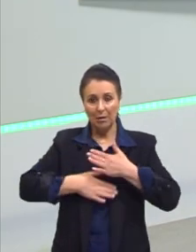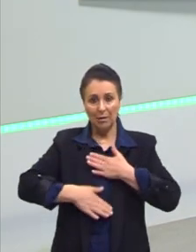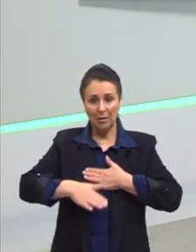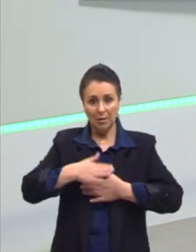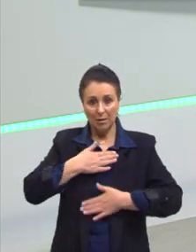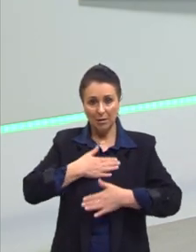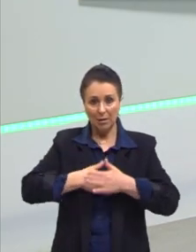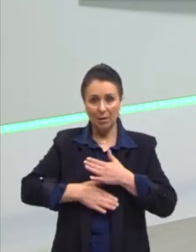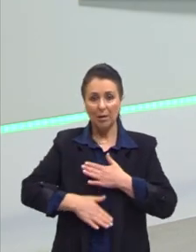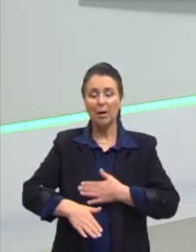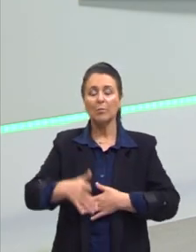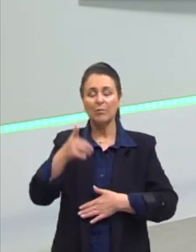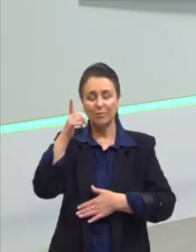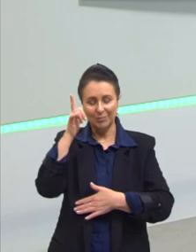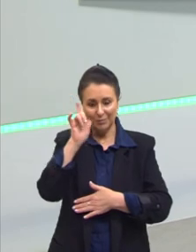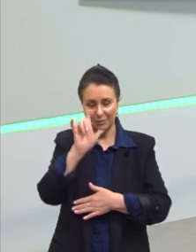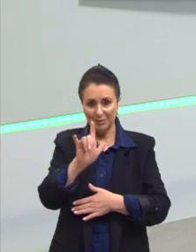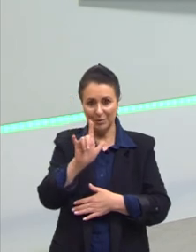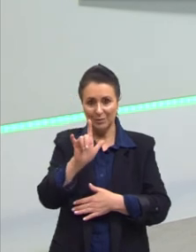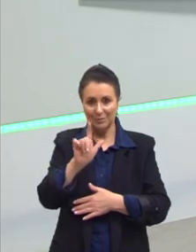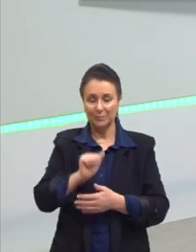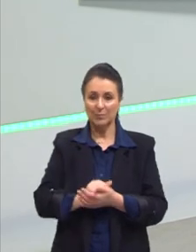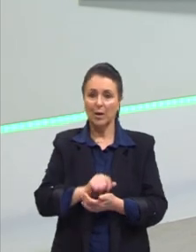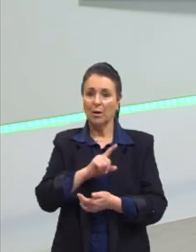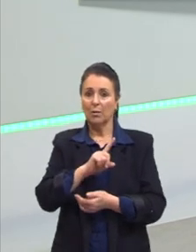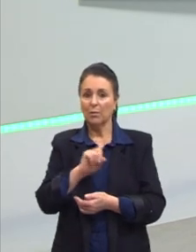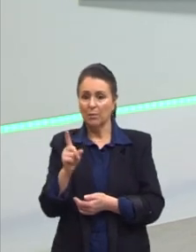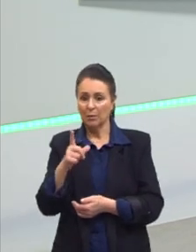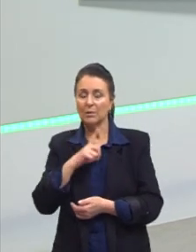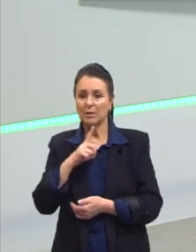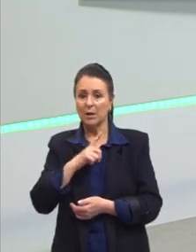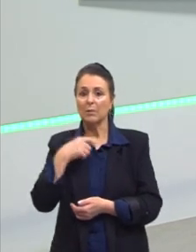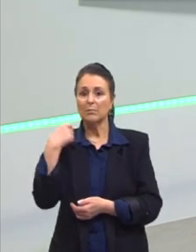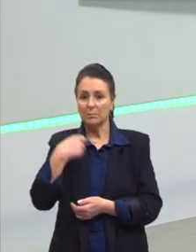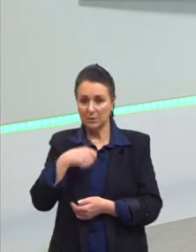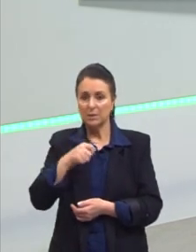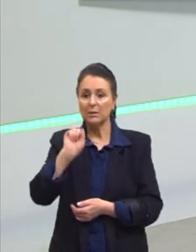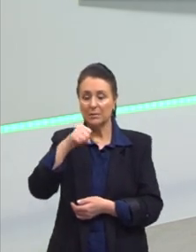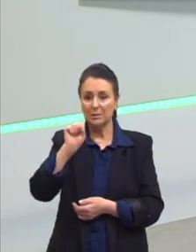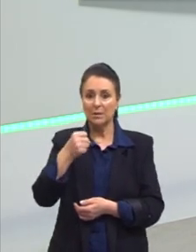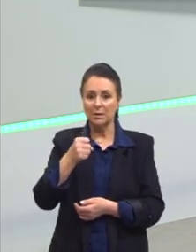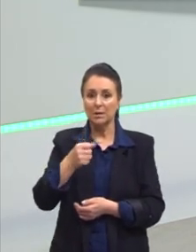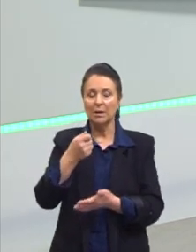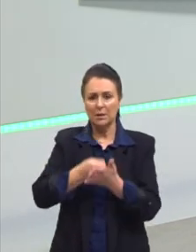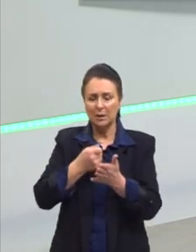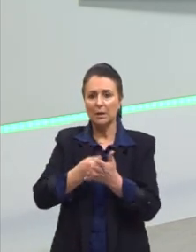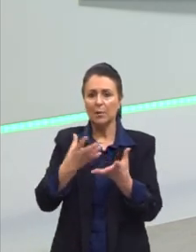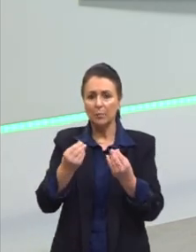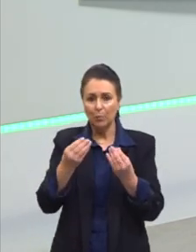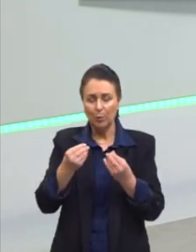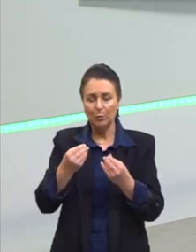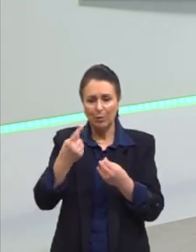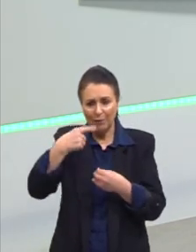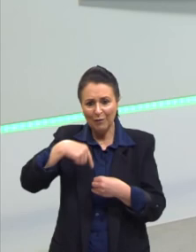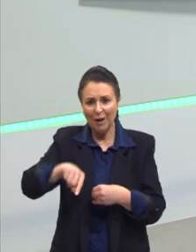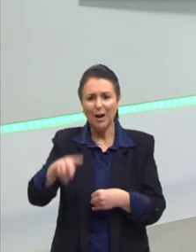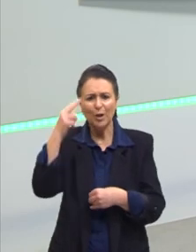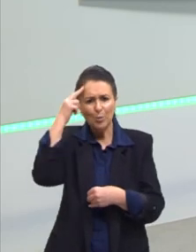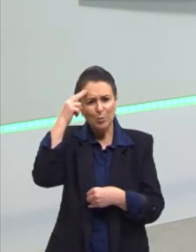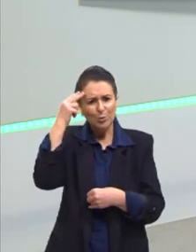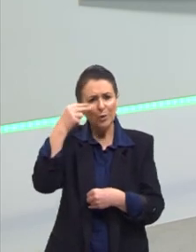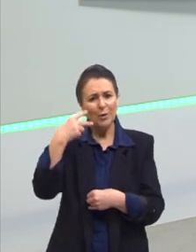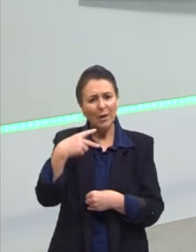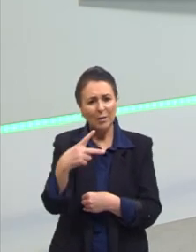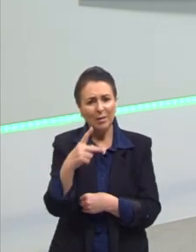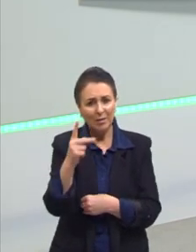tranquilos, que vai dar tudo certo, né? O não a gente já tem, a gente tem que tentar o sim. E tentar muito, corra atrás dos seus sonhos, tá? Estamos